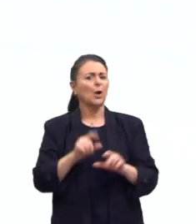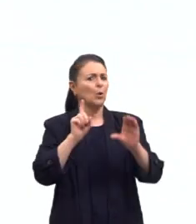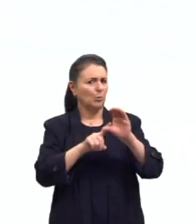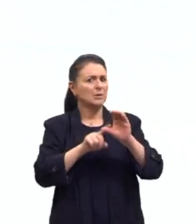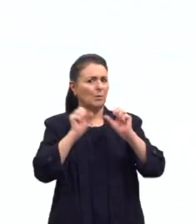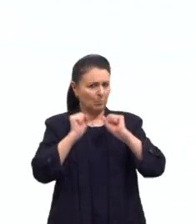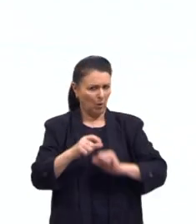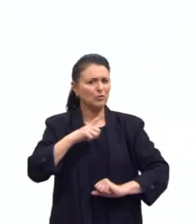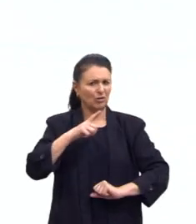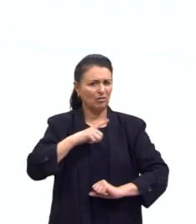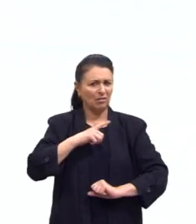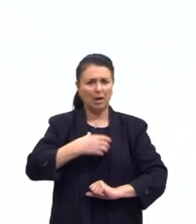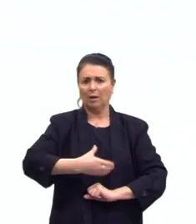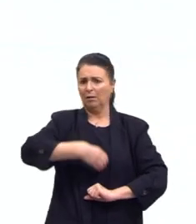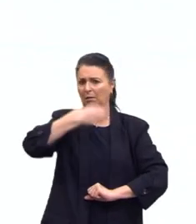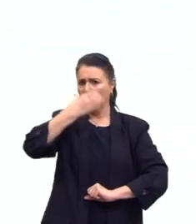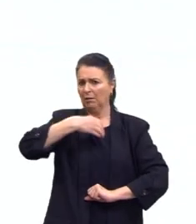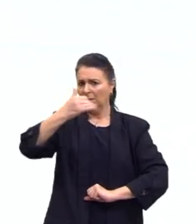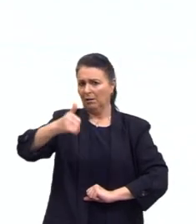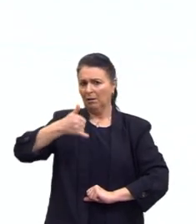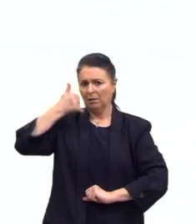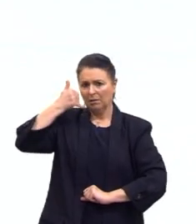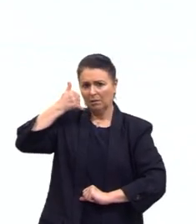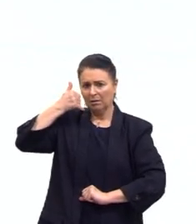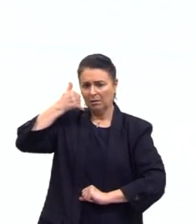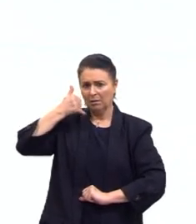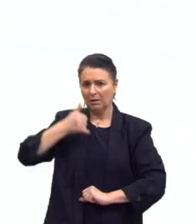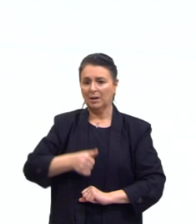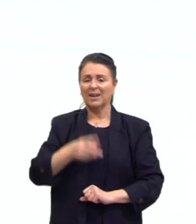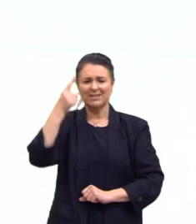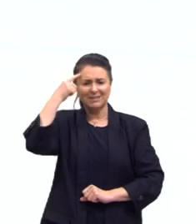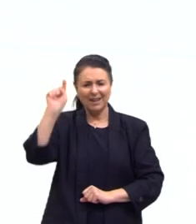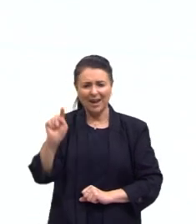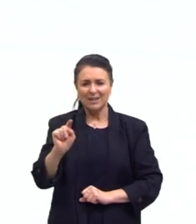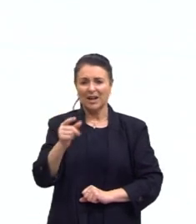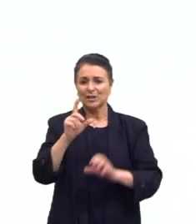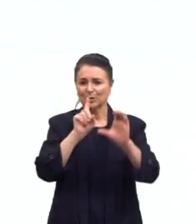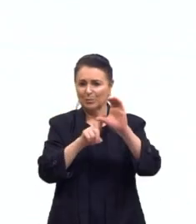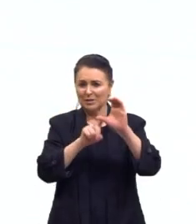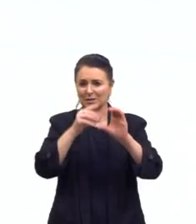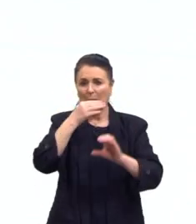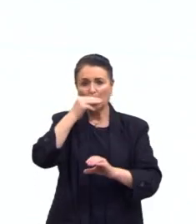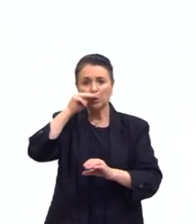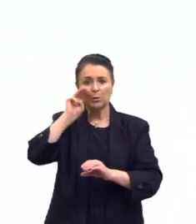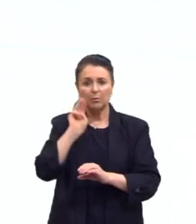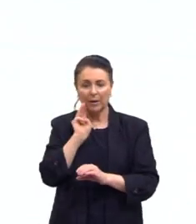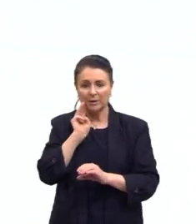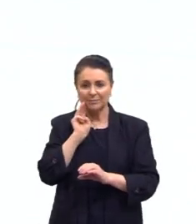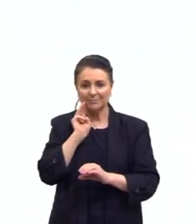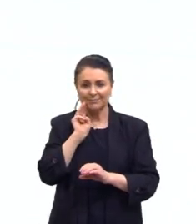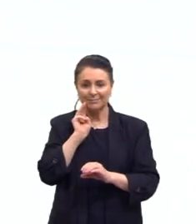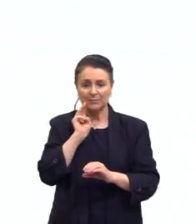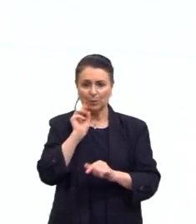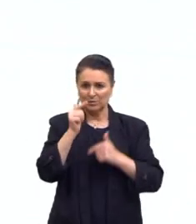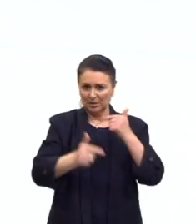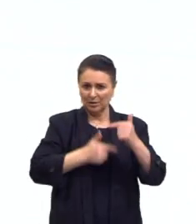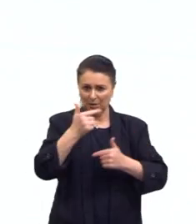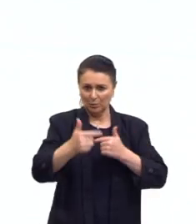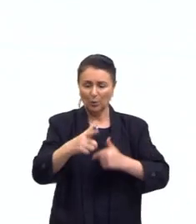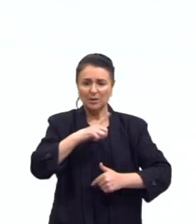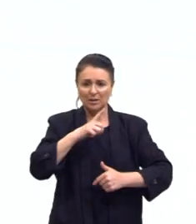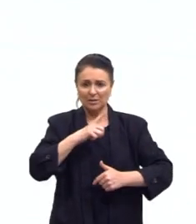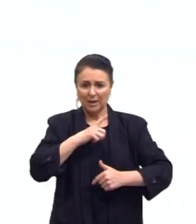E daí, pensando nessas ideias comunistas do Marx, a questão é que os trabalhadores detenham o poder da produção,